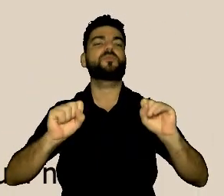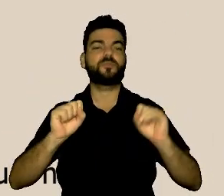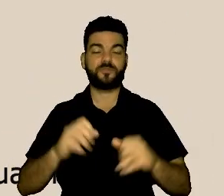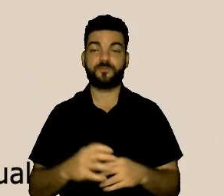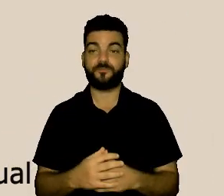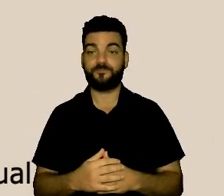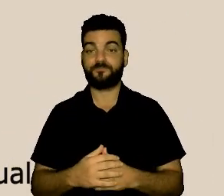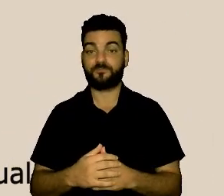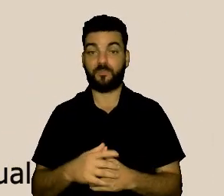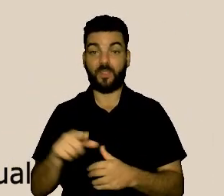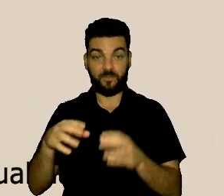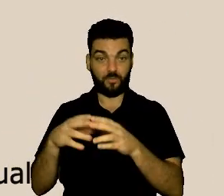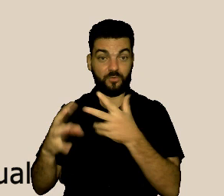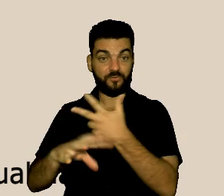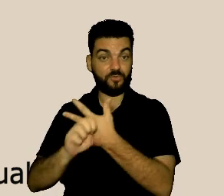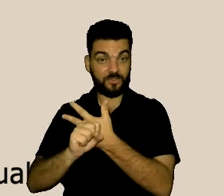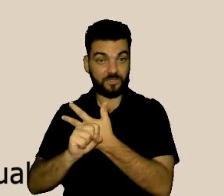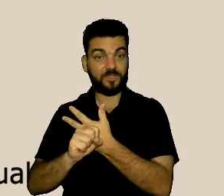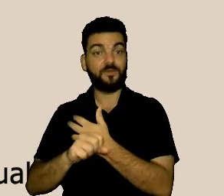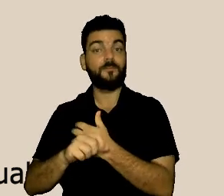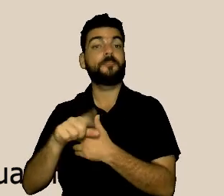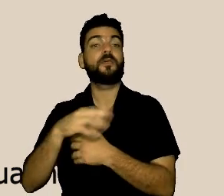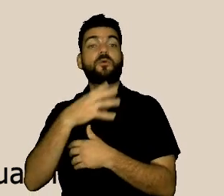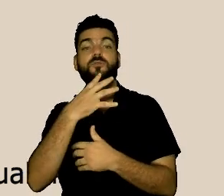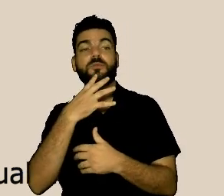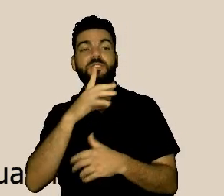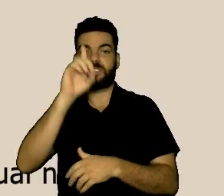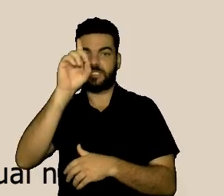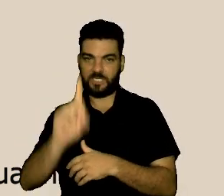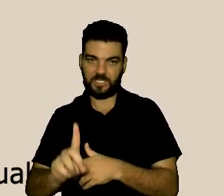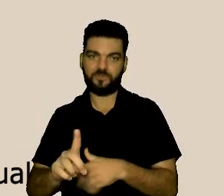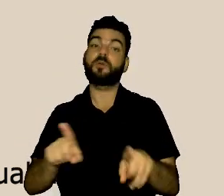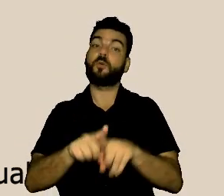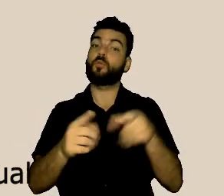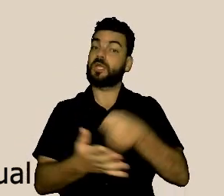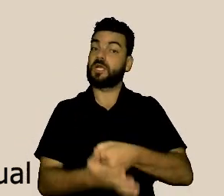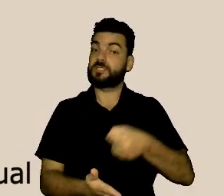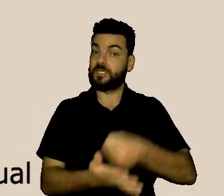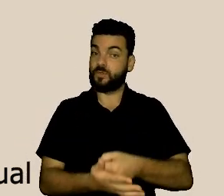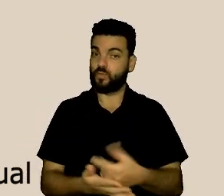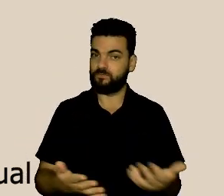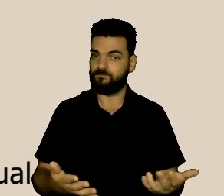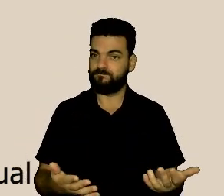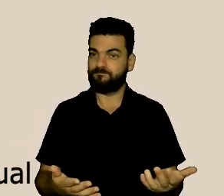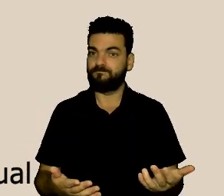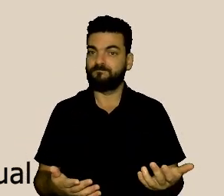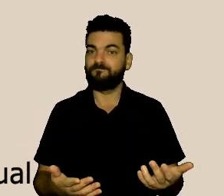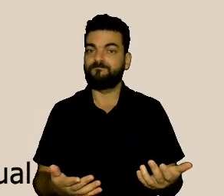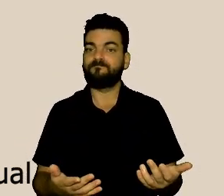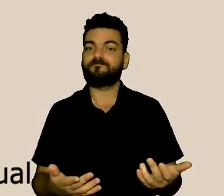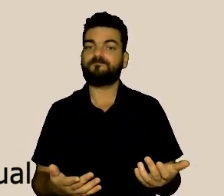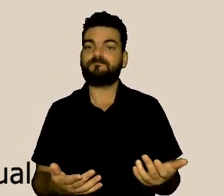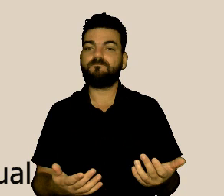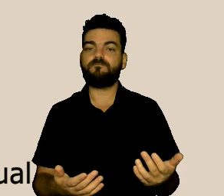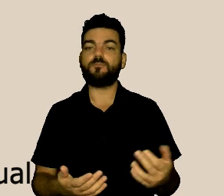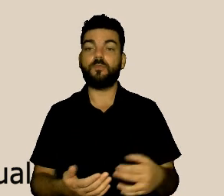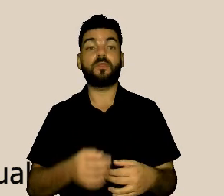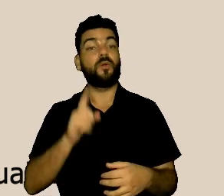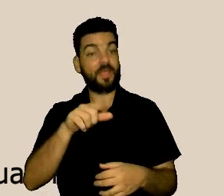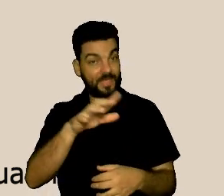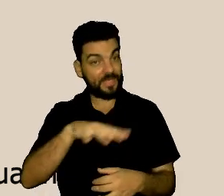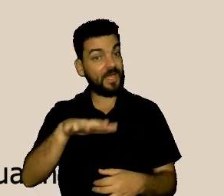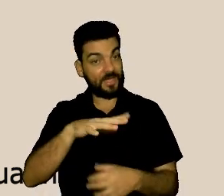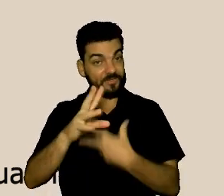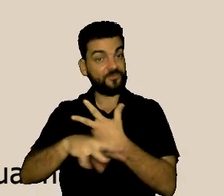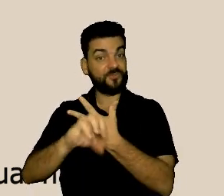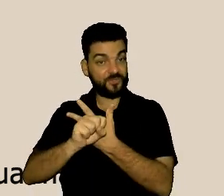e deveres. Portanto, é esse momento em que nós temos que acolhê-la em seus direitos e